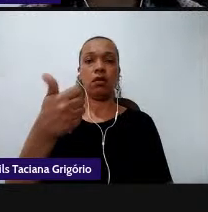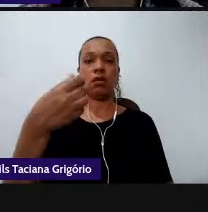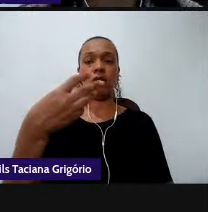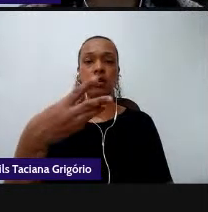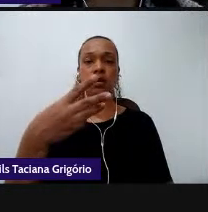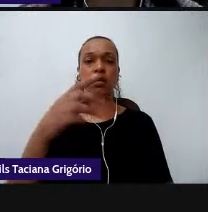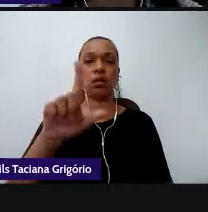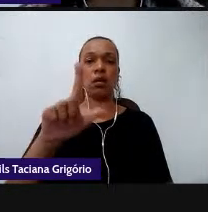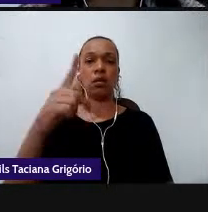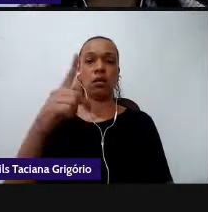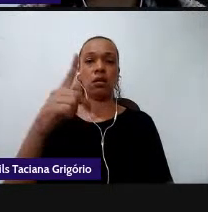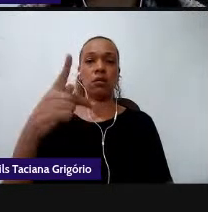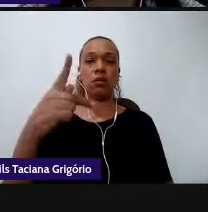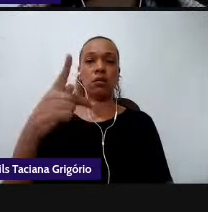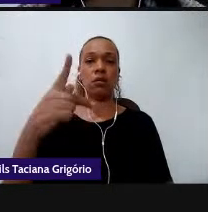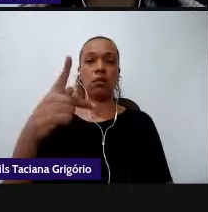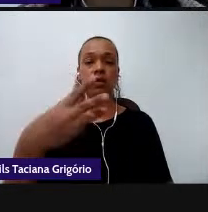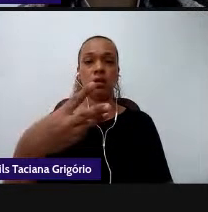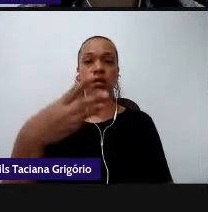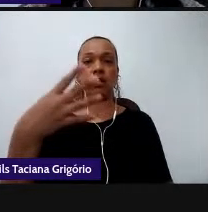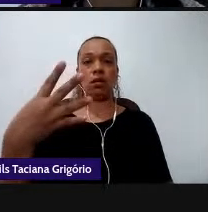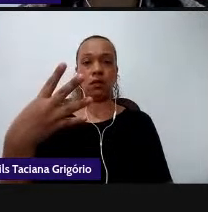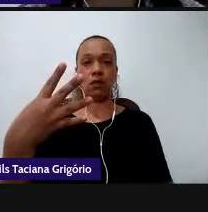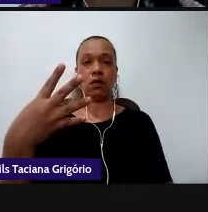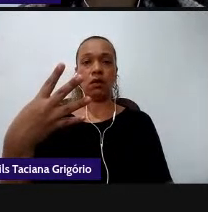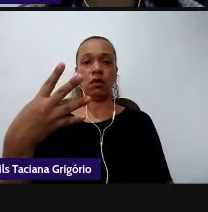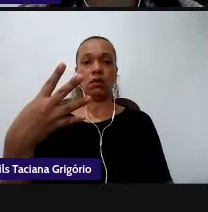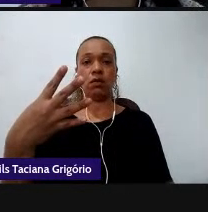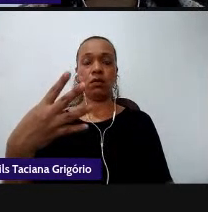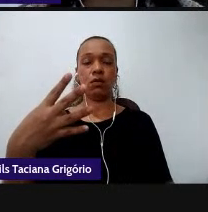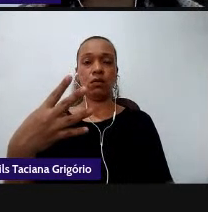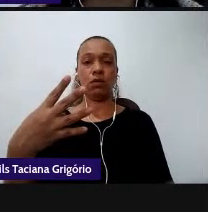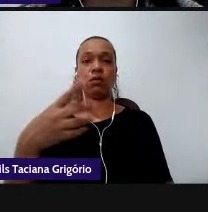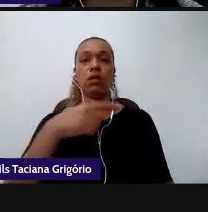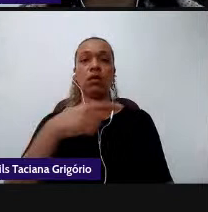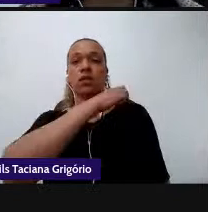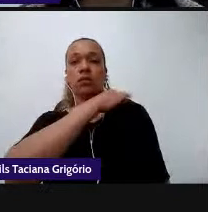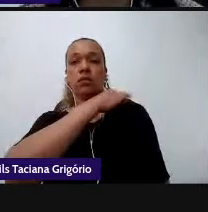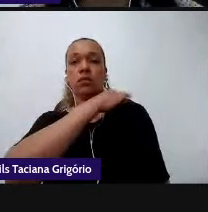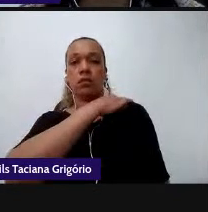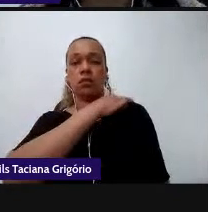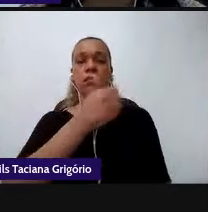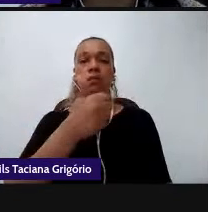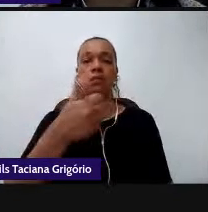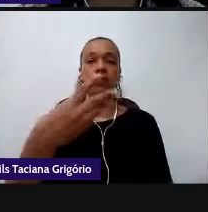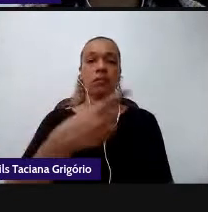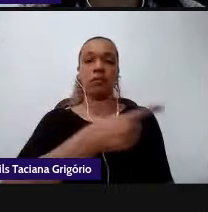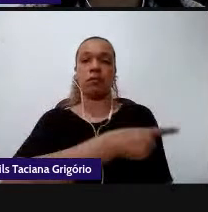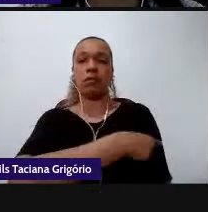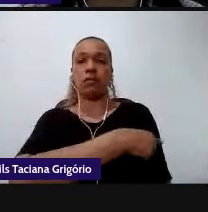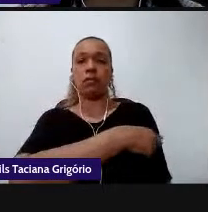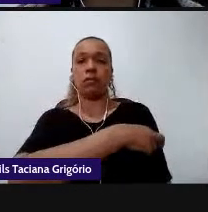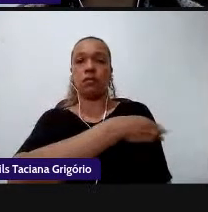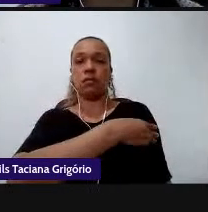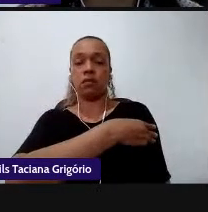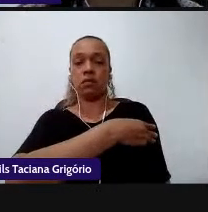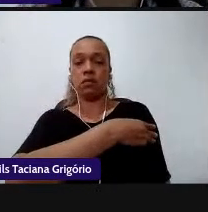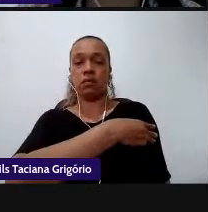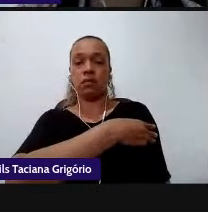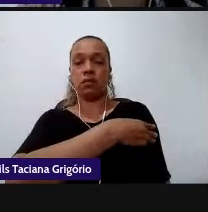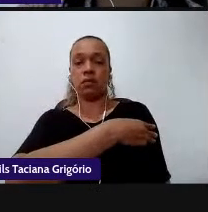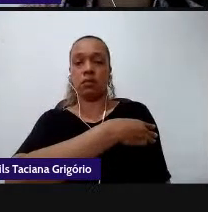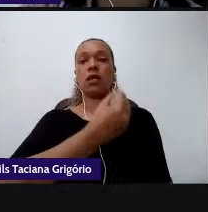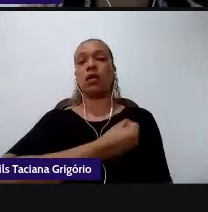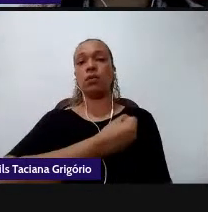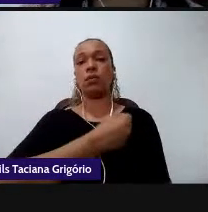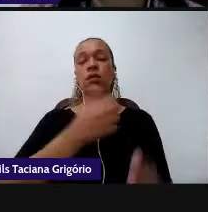é em ensino médio 13 é primeira e terceira série LP língua portuguesa e a numeração da habilidade disposta